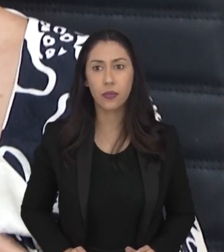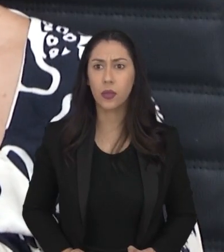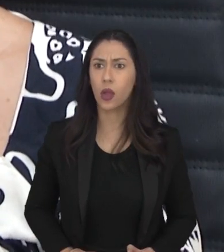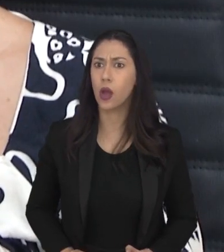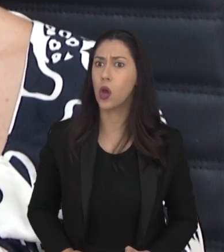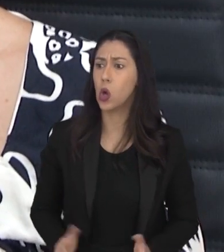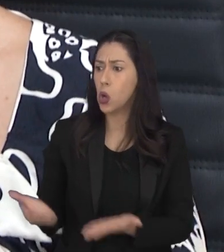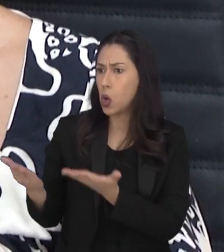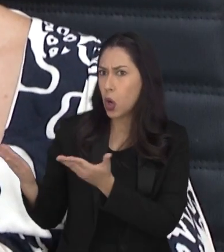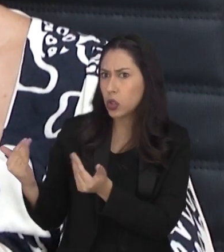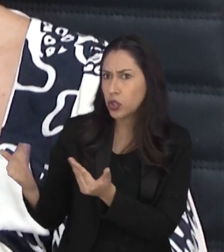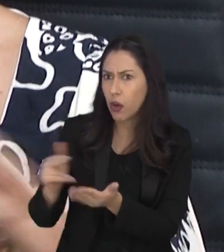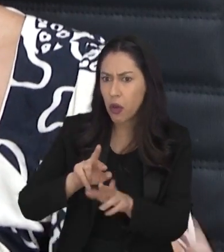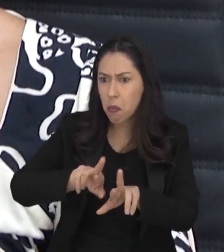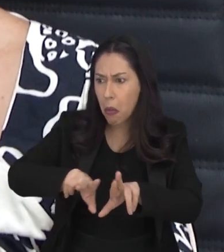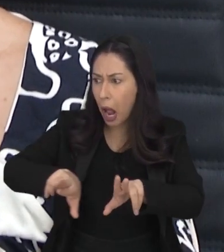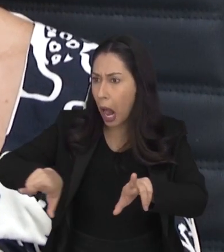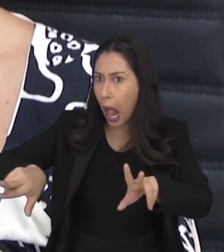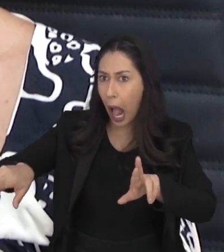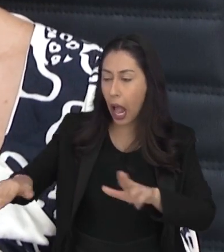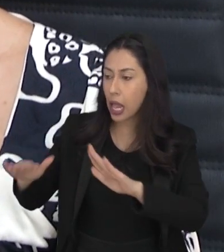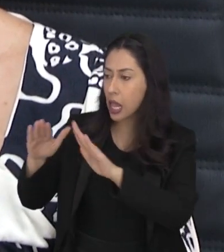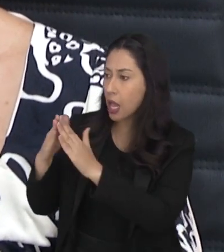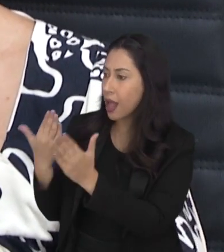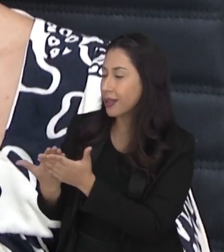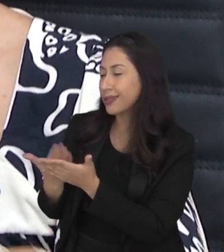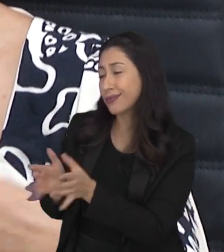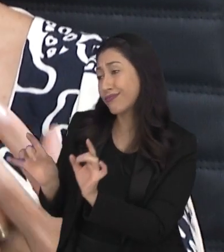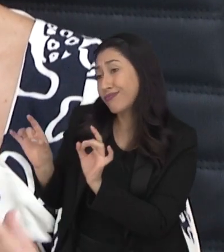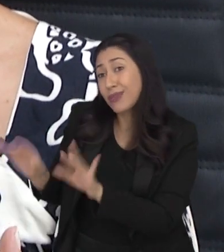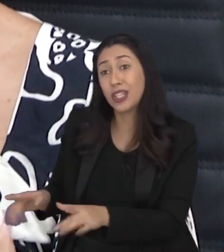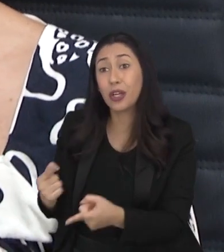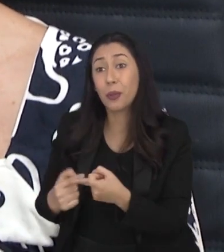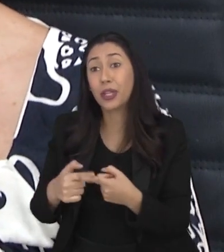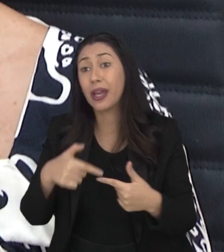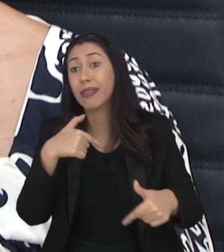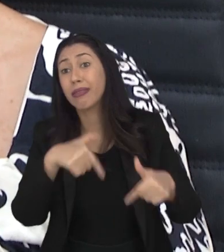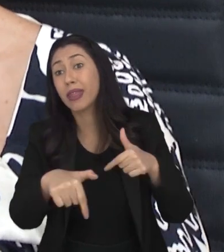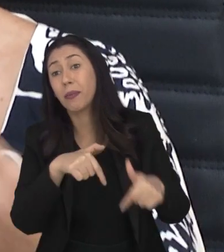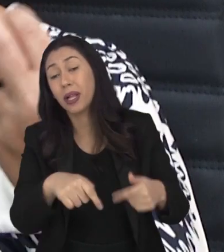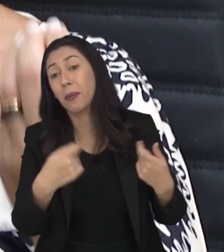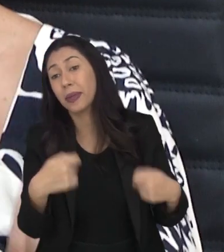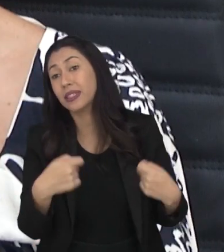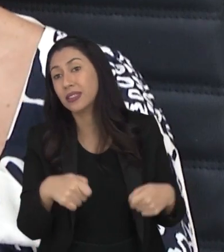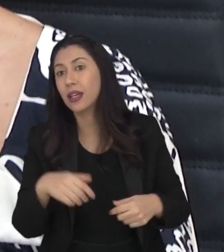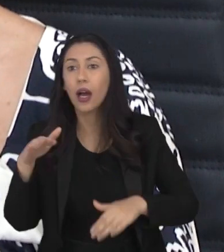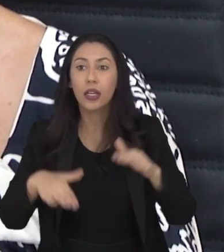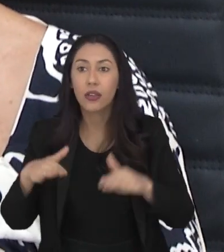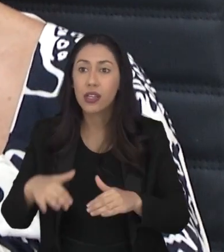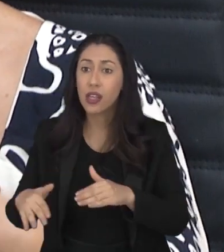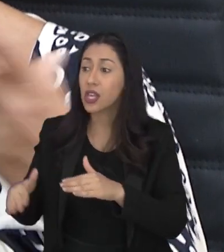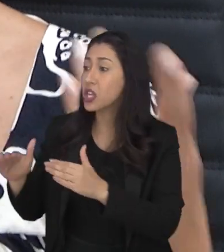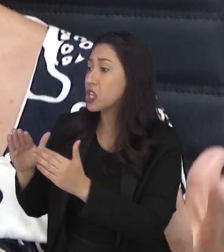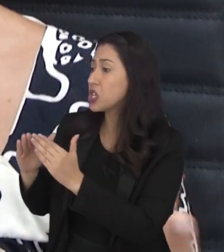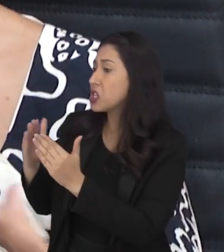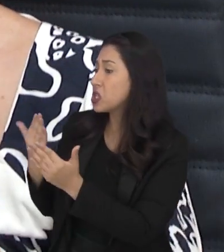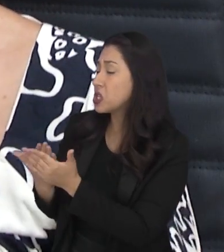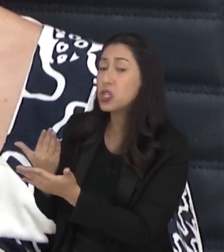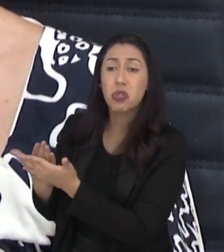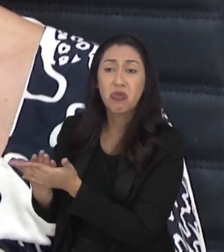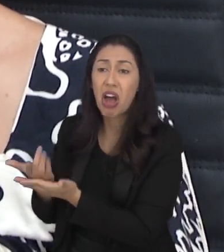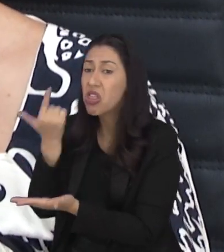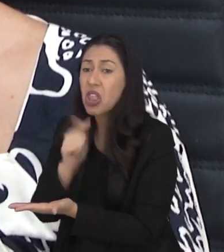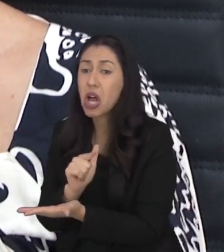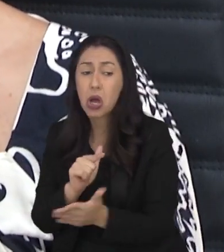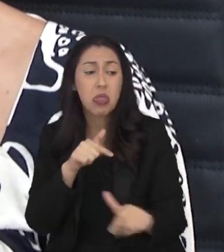Muitos jovens saíam da escola para trabalhar ou saíam, não conseguiam nem estudar, nem trabalhar, ficavam lá sem